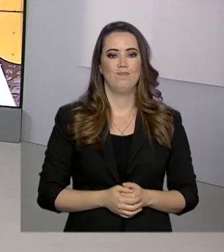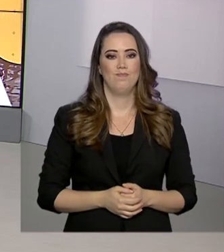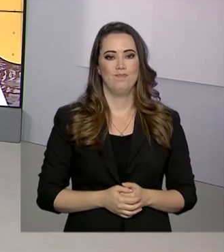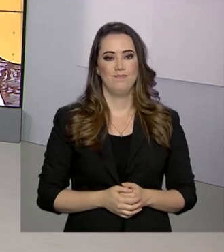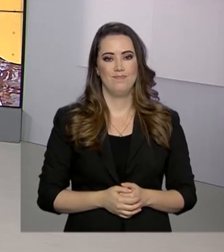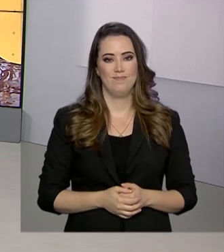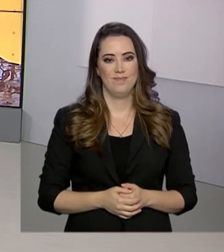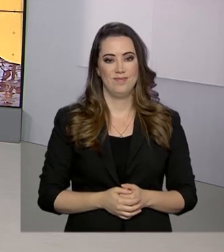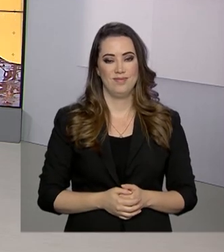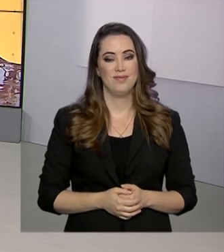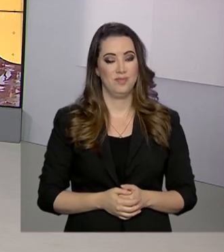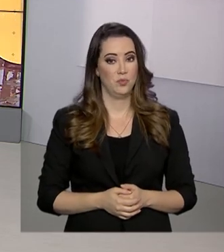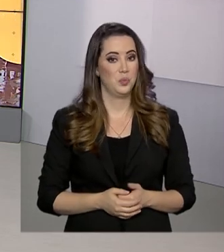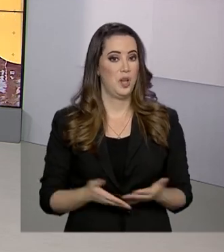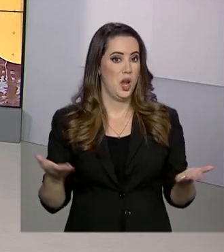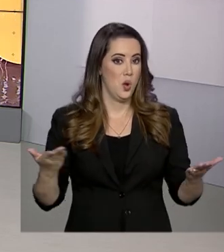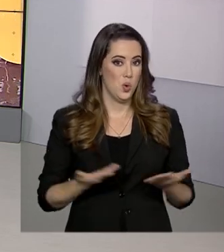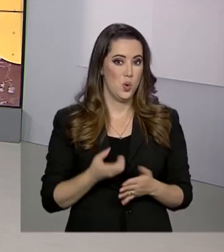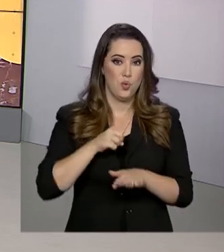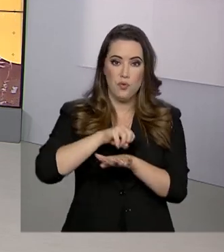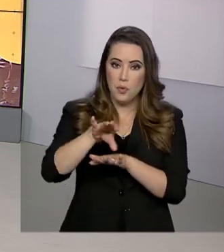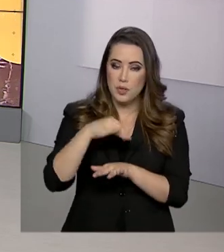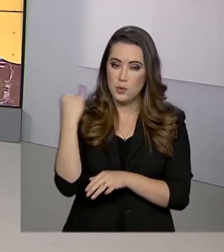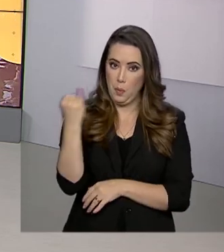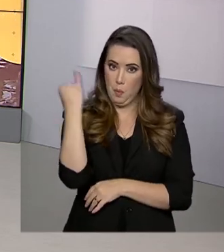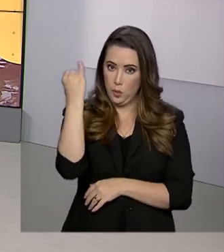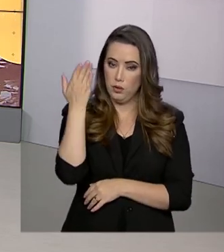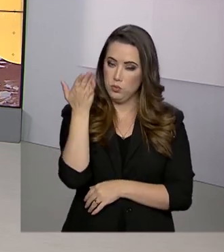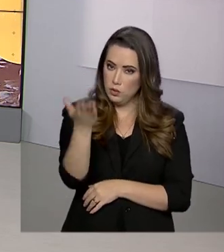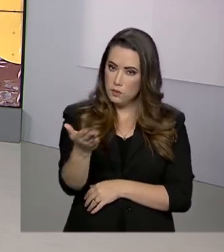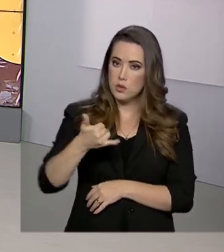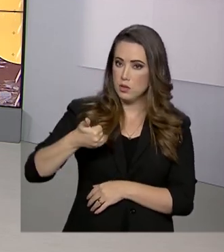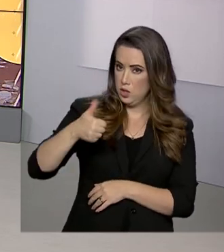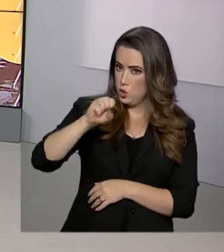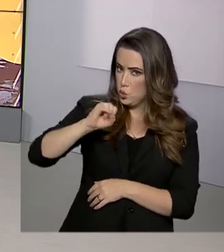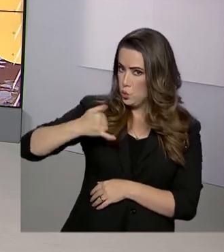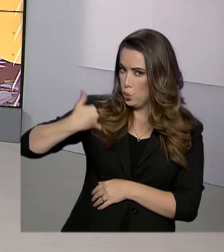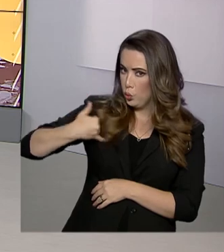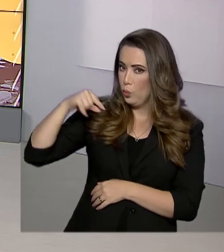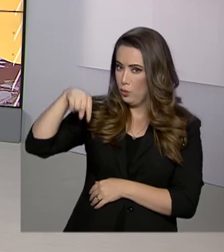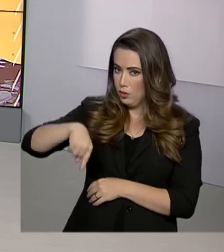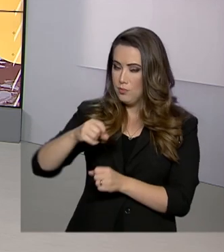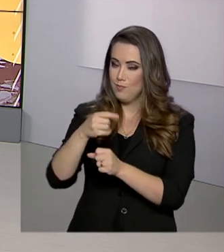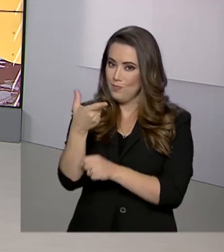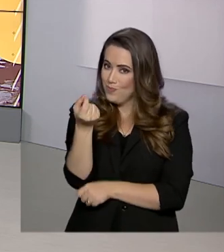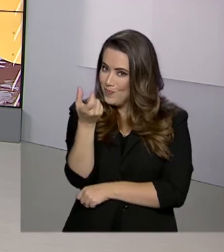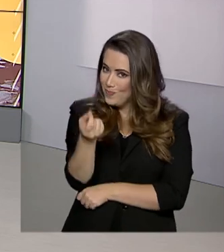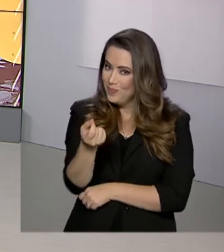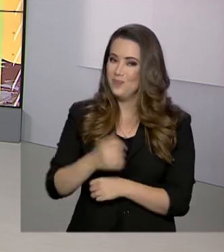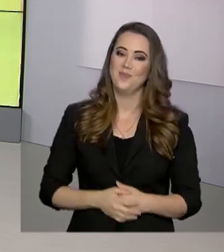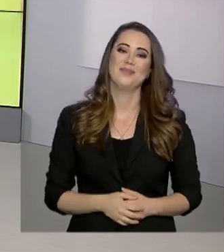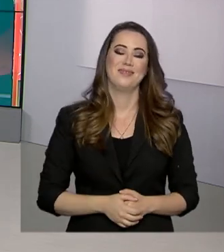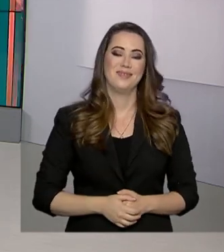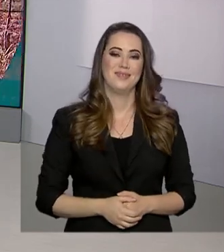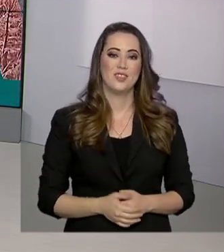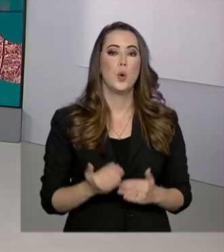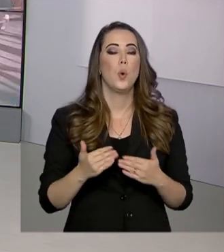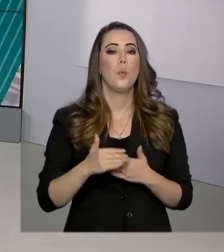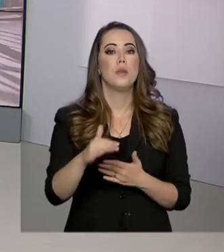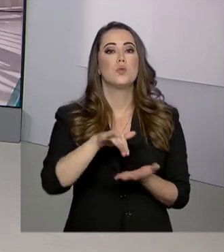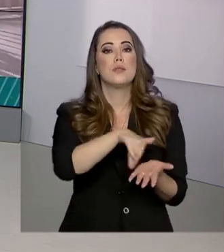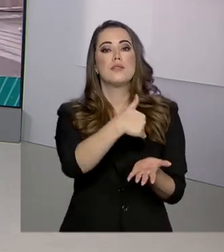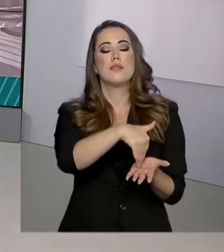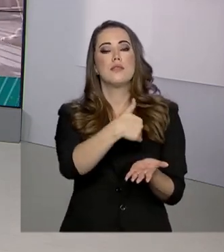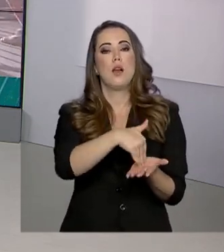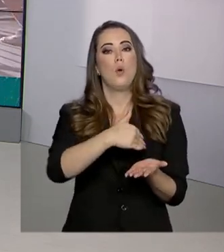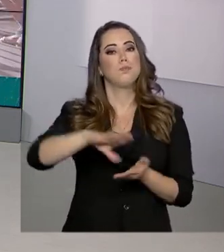E agora uma informação importante para quem completa 18 anos em 2020. Começou o prazo para o alistamento